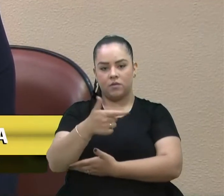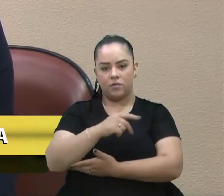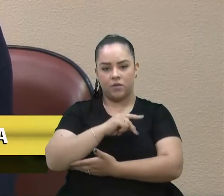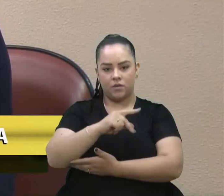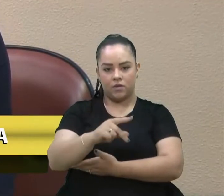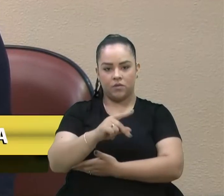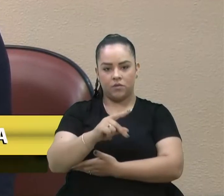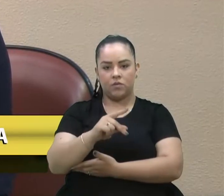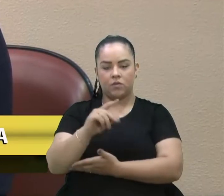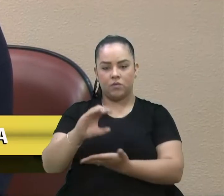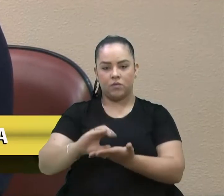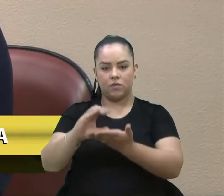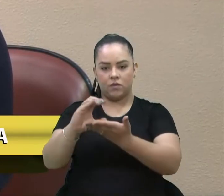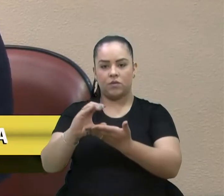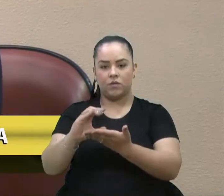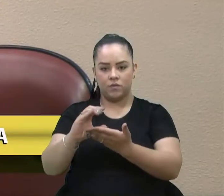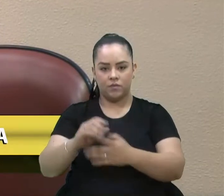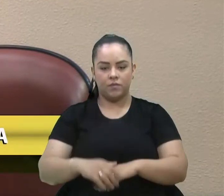Conselho Executivo.